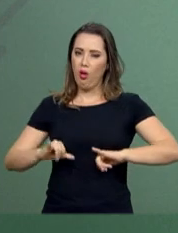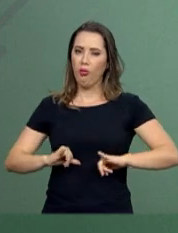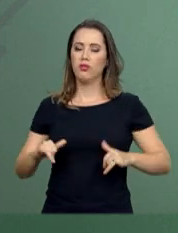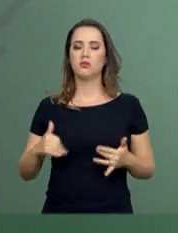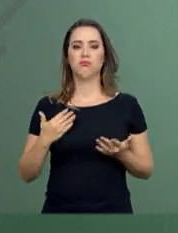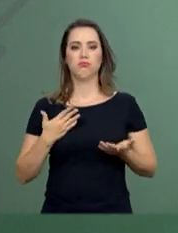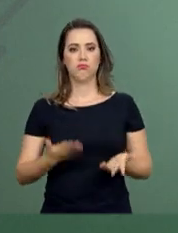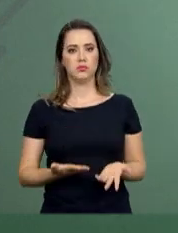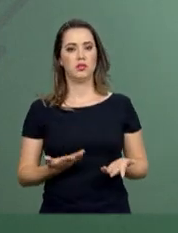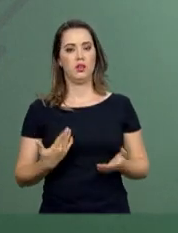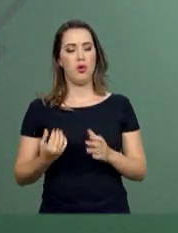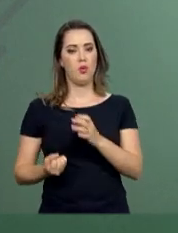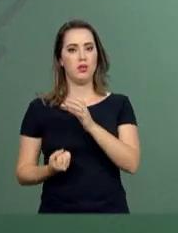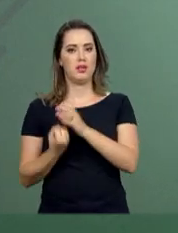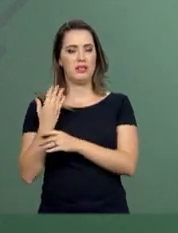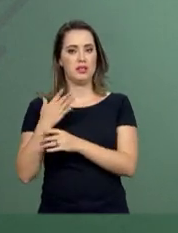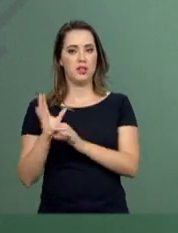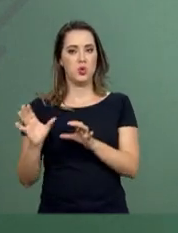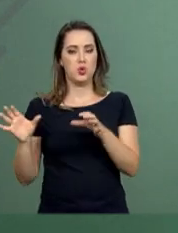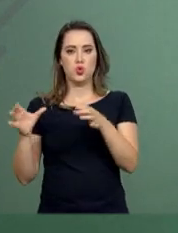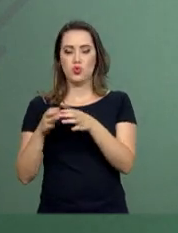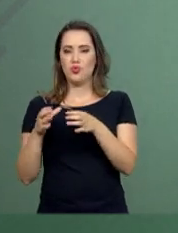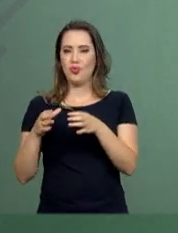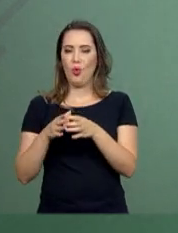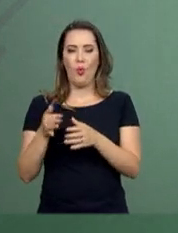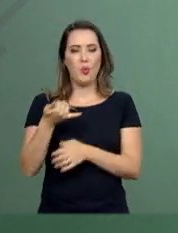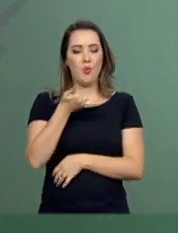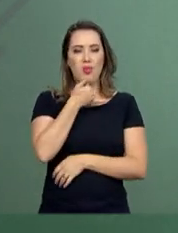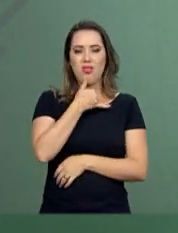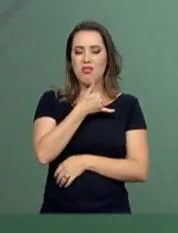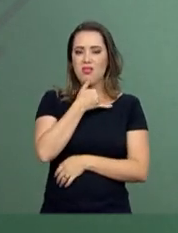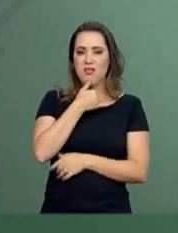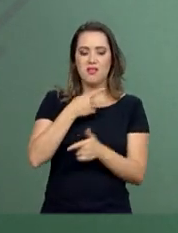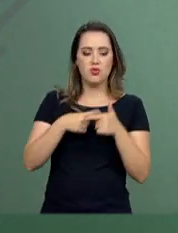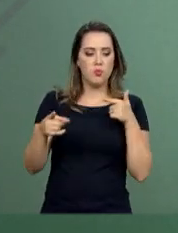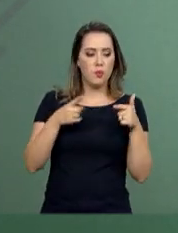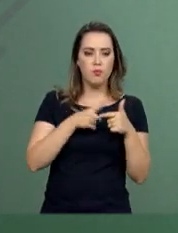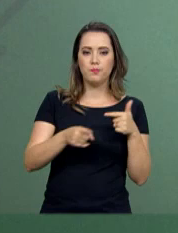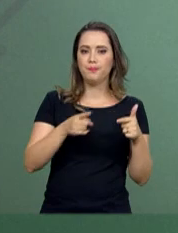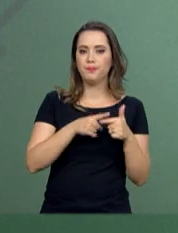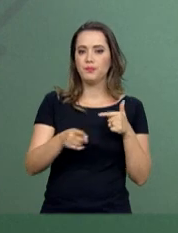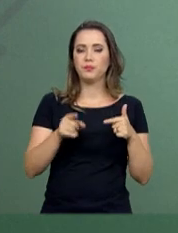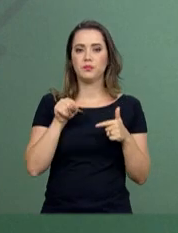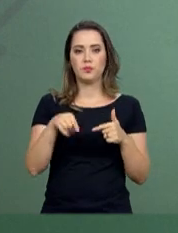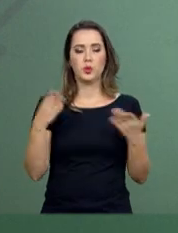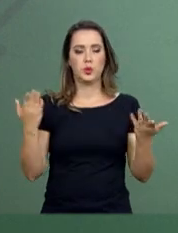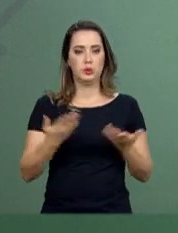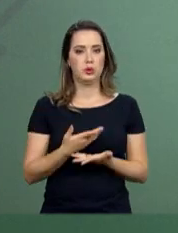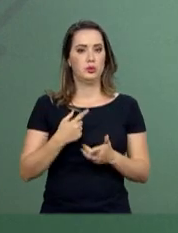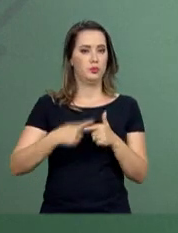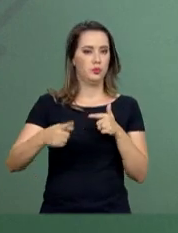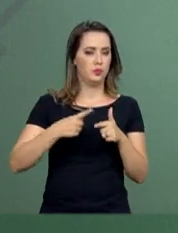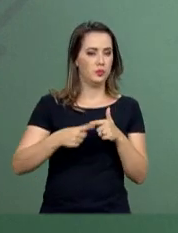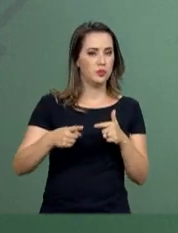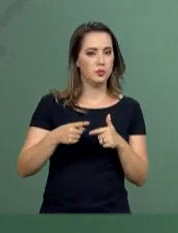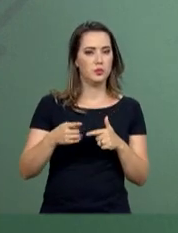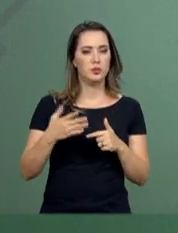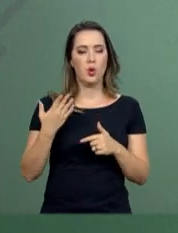cria essa trágica situação que hoje afeta